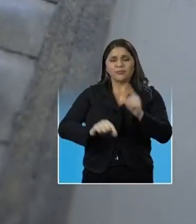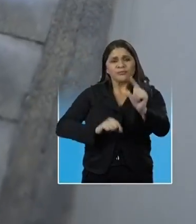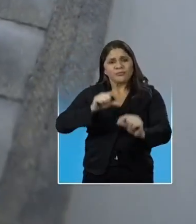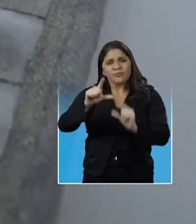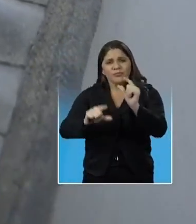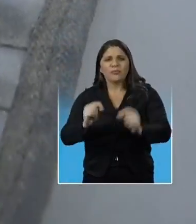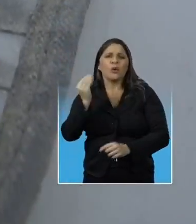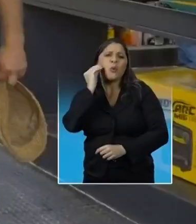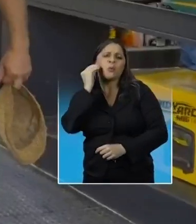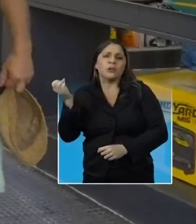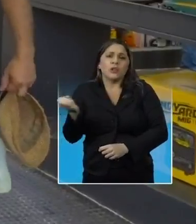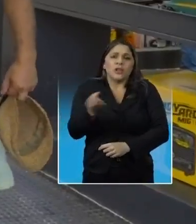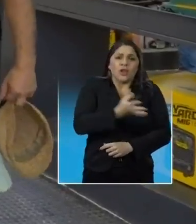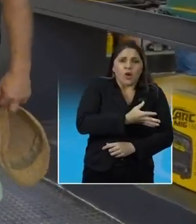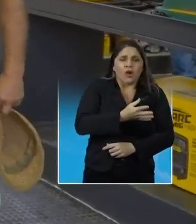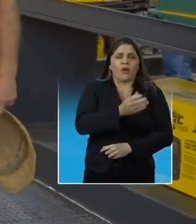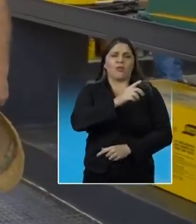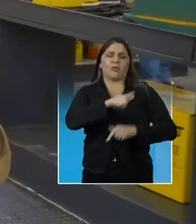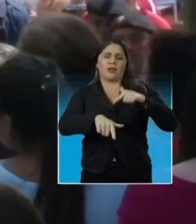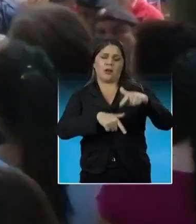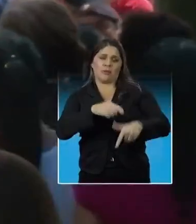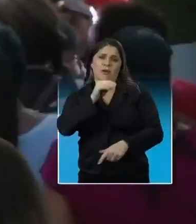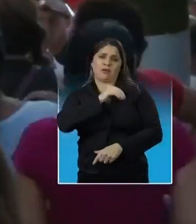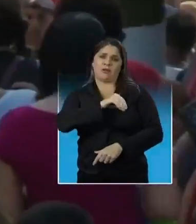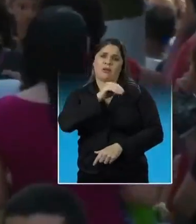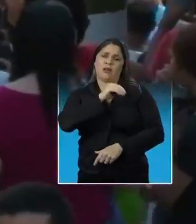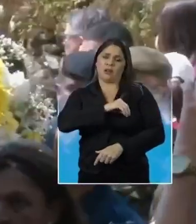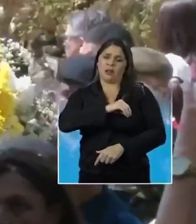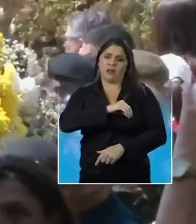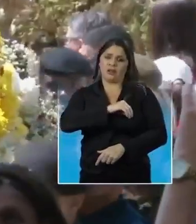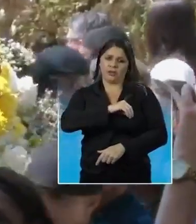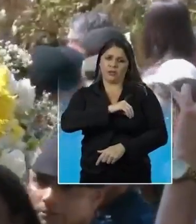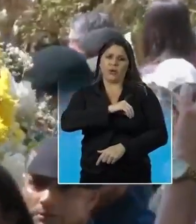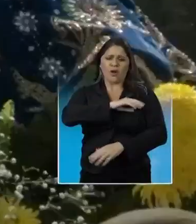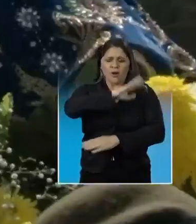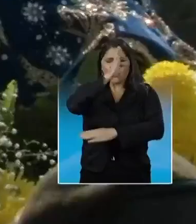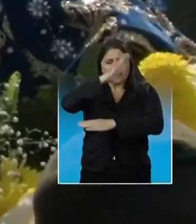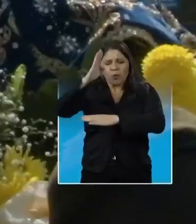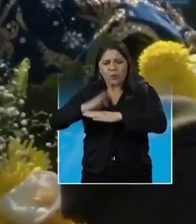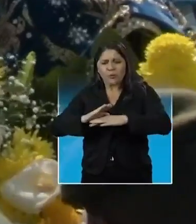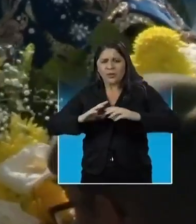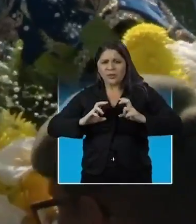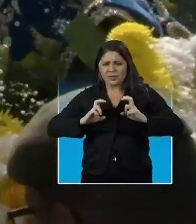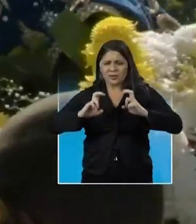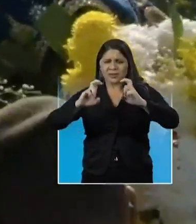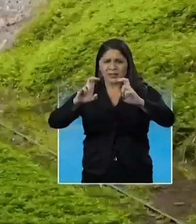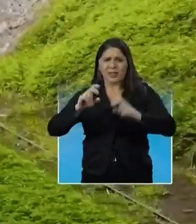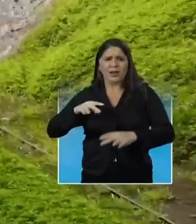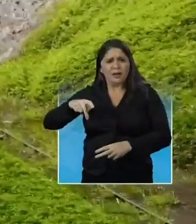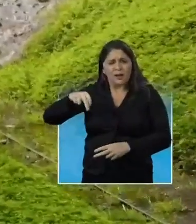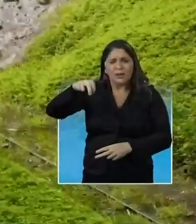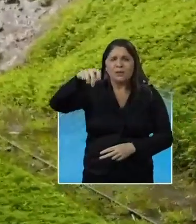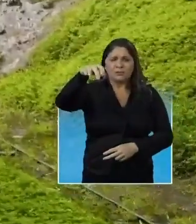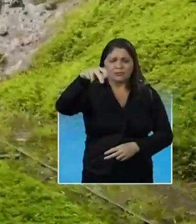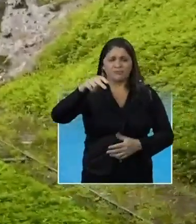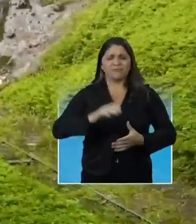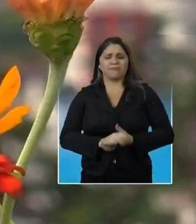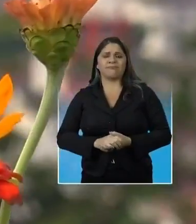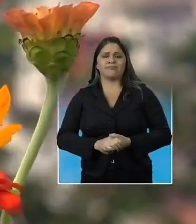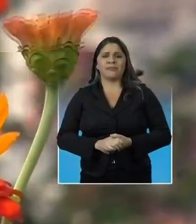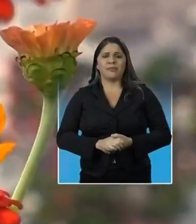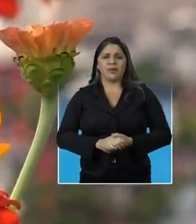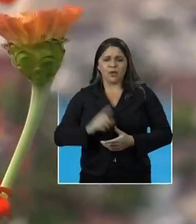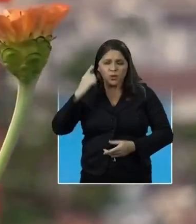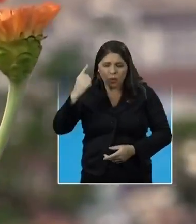novas oportunidades de emprego e renda. Dá pra subir o Monte Serra pelas escadarias ou de bondinho.